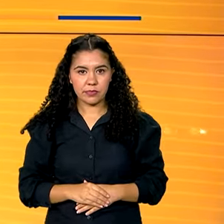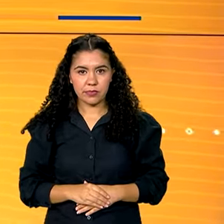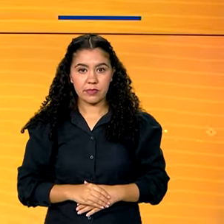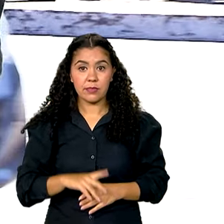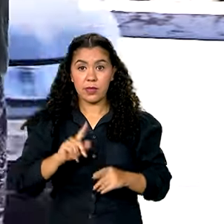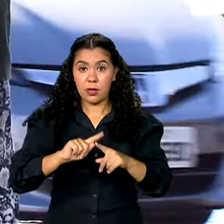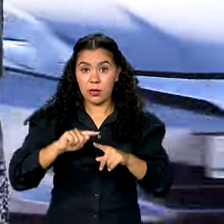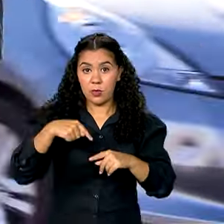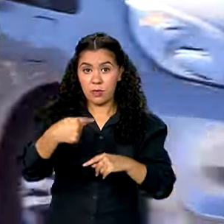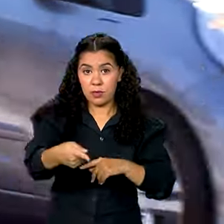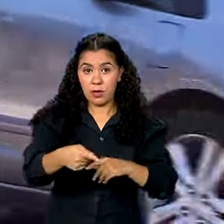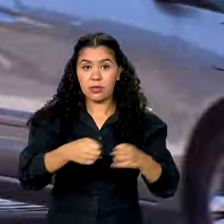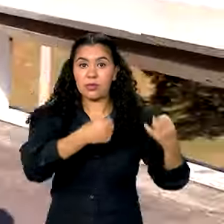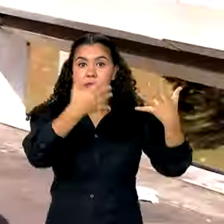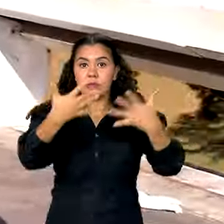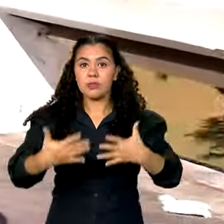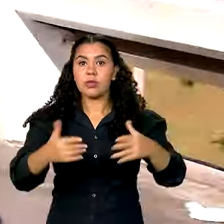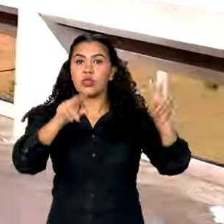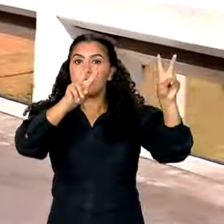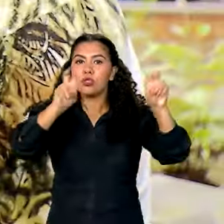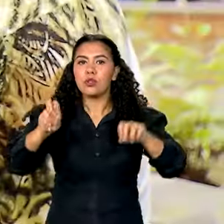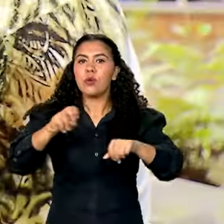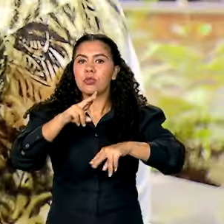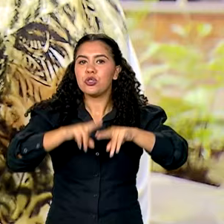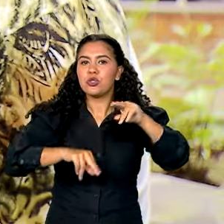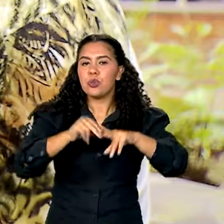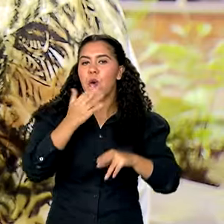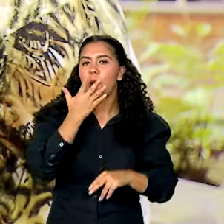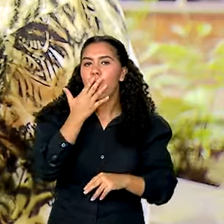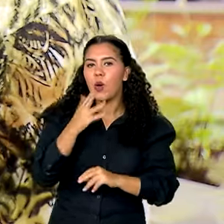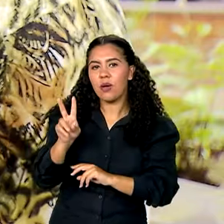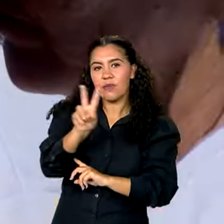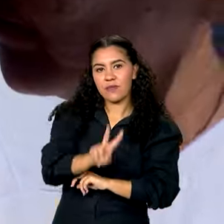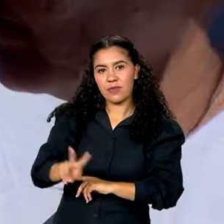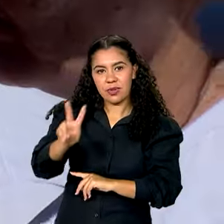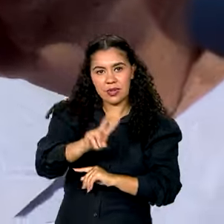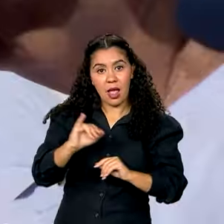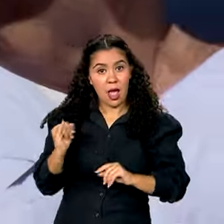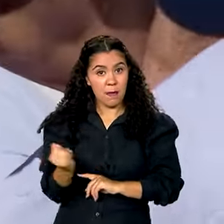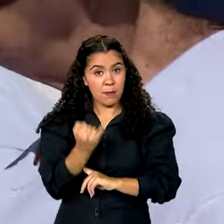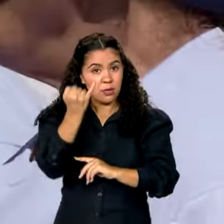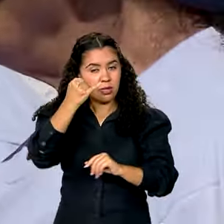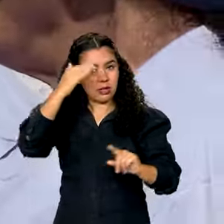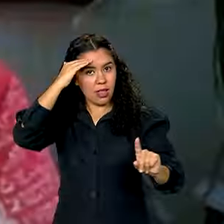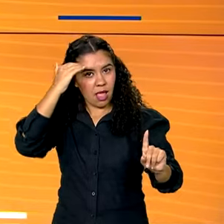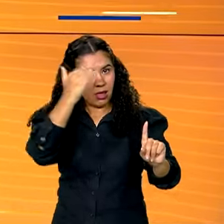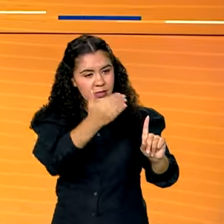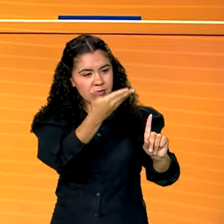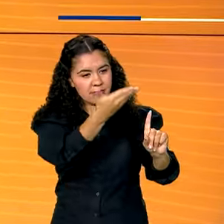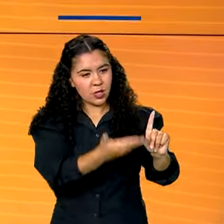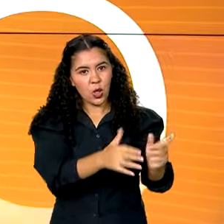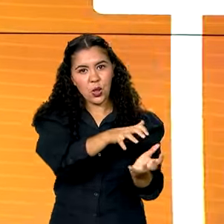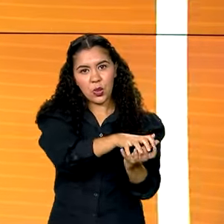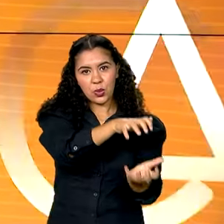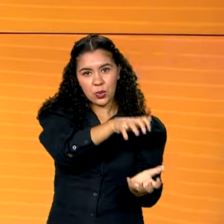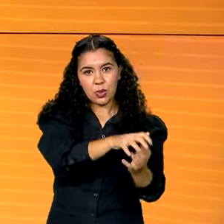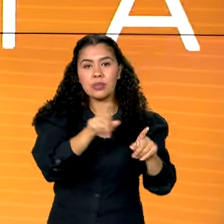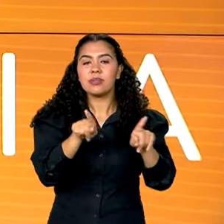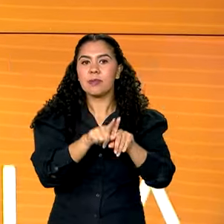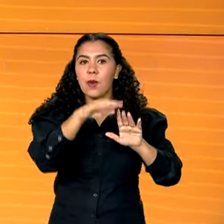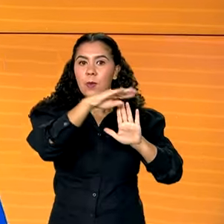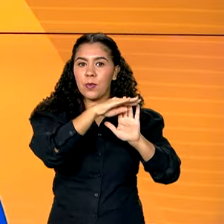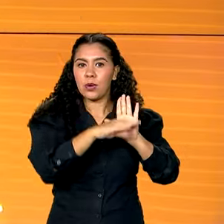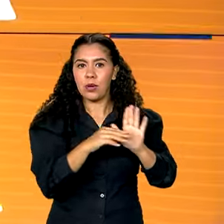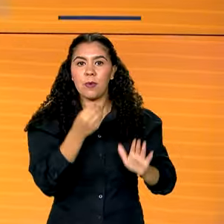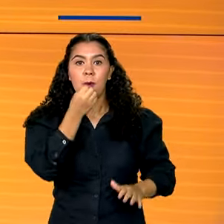Veja a seguir, estamos no junho Violeta, mês que celebra a importância do respeito à pessoa idosa. E o programa Bom Dia,